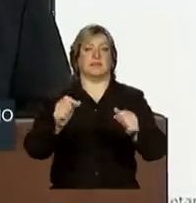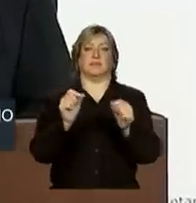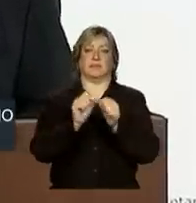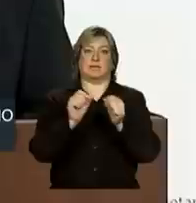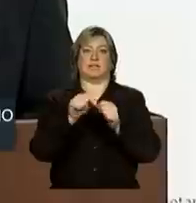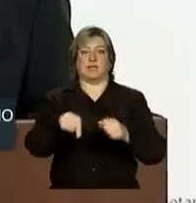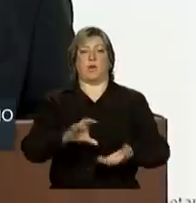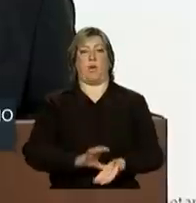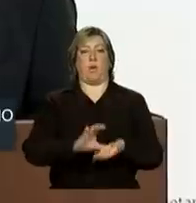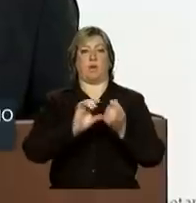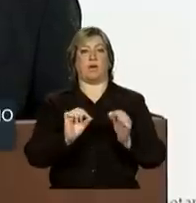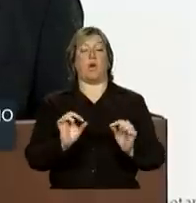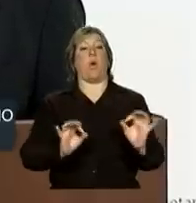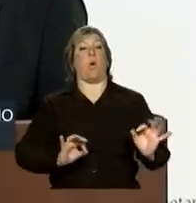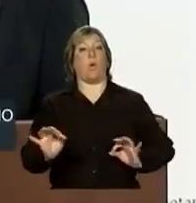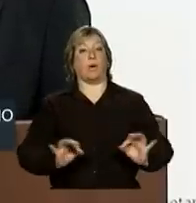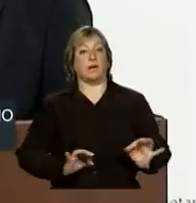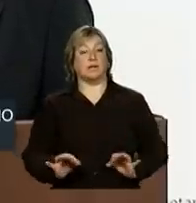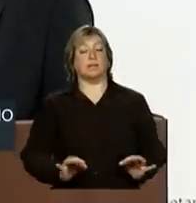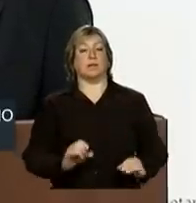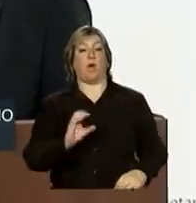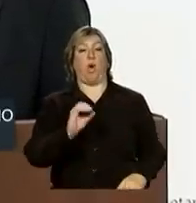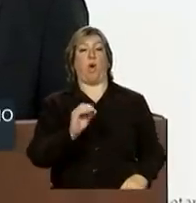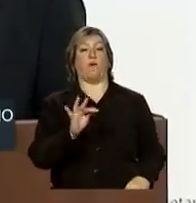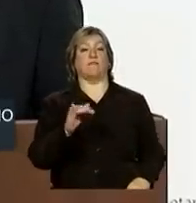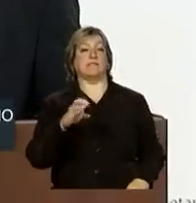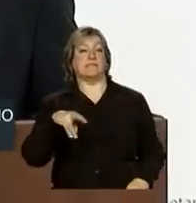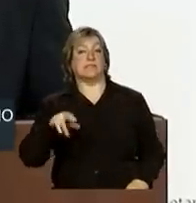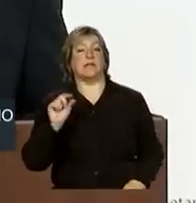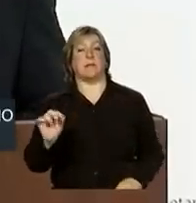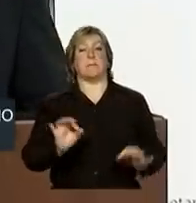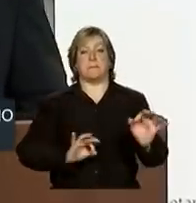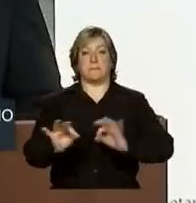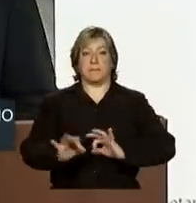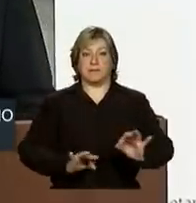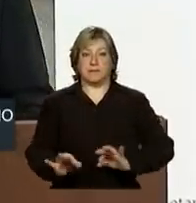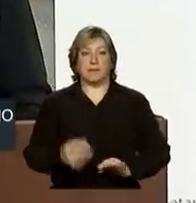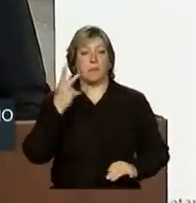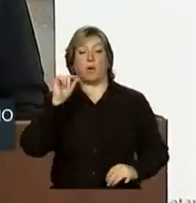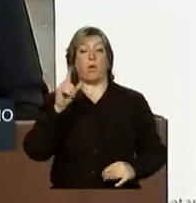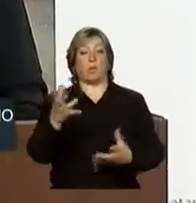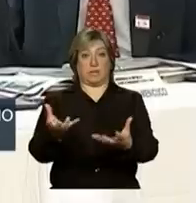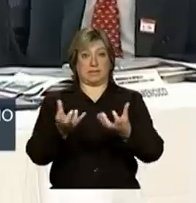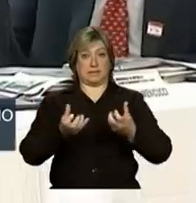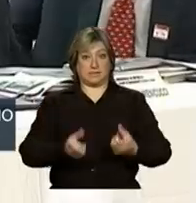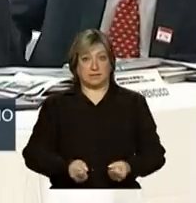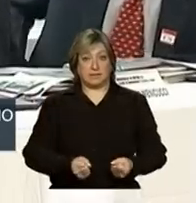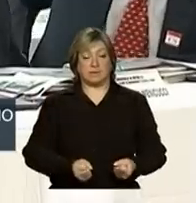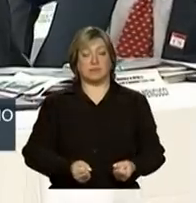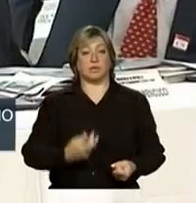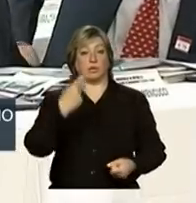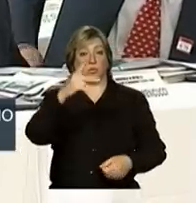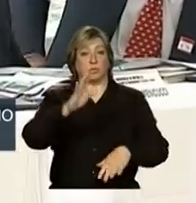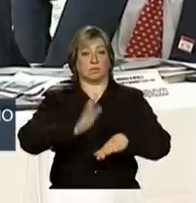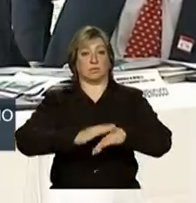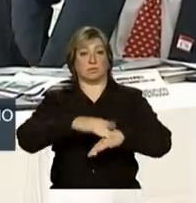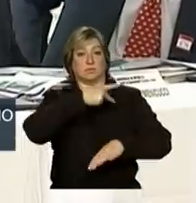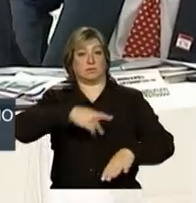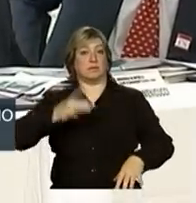pelo Conselho, organizar a oficina de planejamento para que, recebendo a orientação de V. Exª,